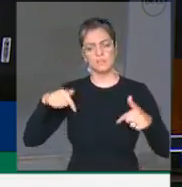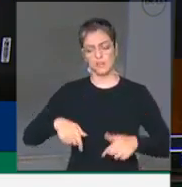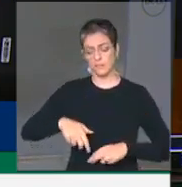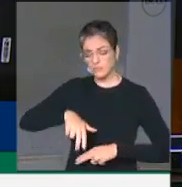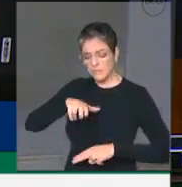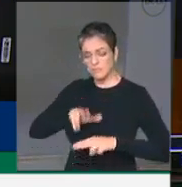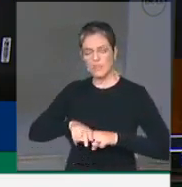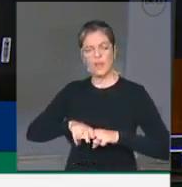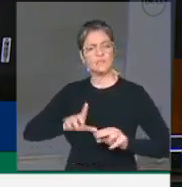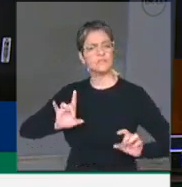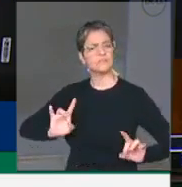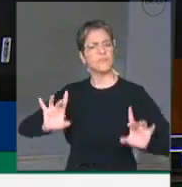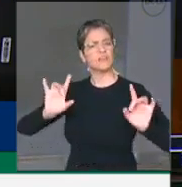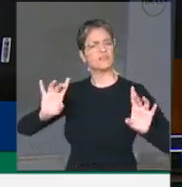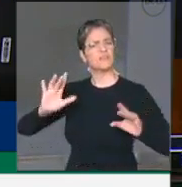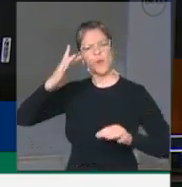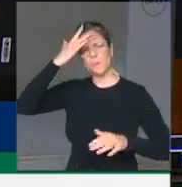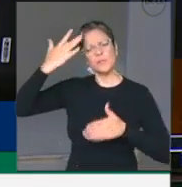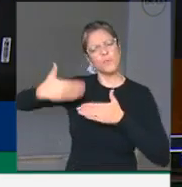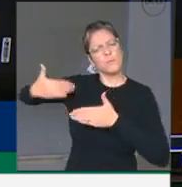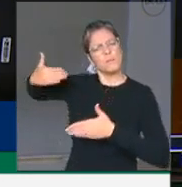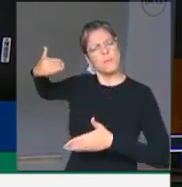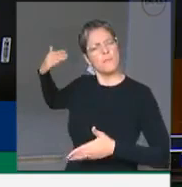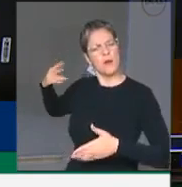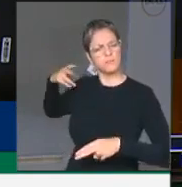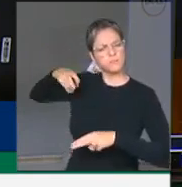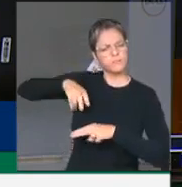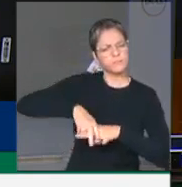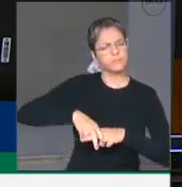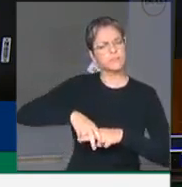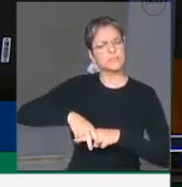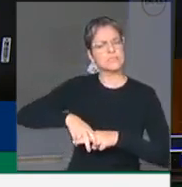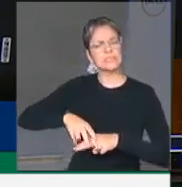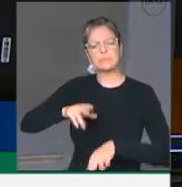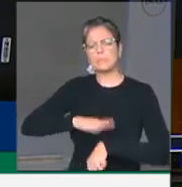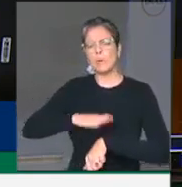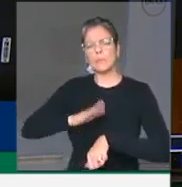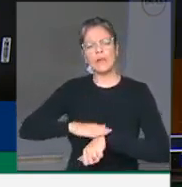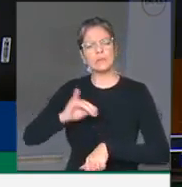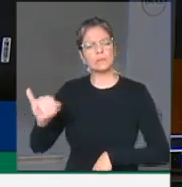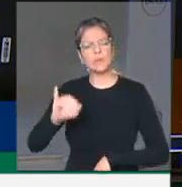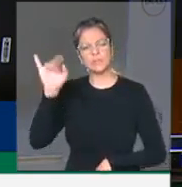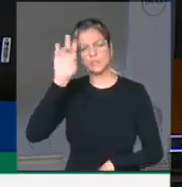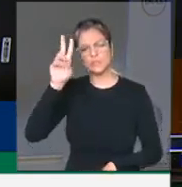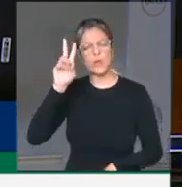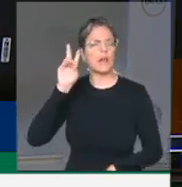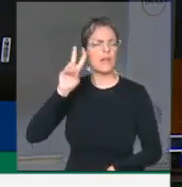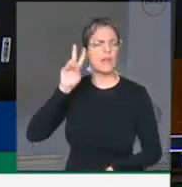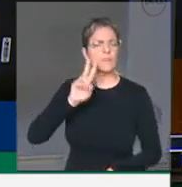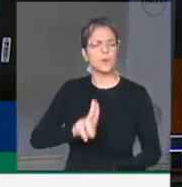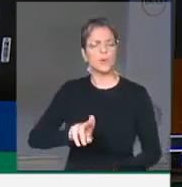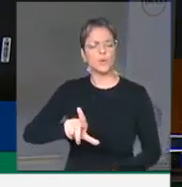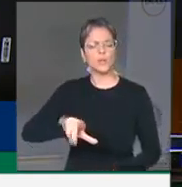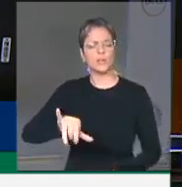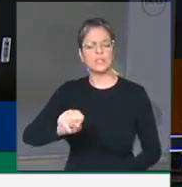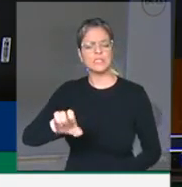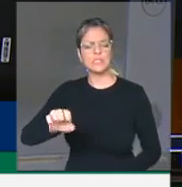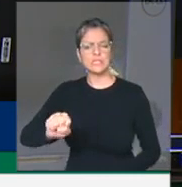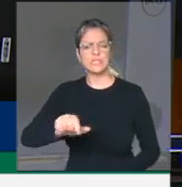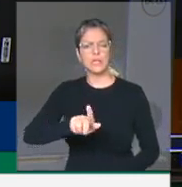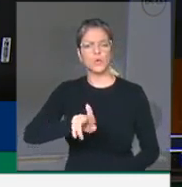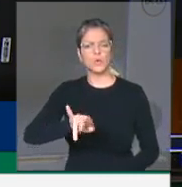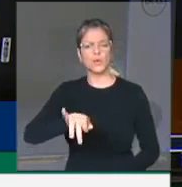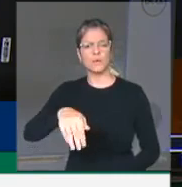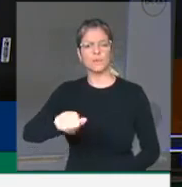públicos em momentos críticos da nossa história, e eu os homenageio, lembrando Ulisses Guimarães, que empresta o nome a esse